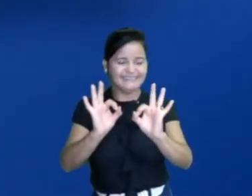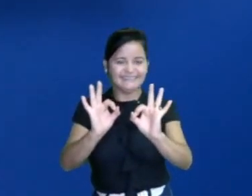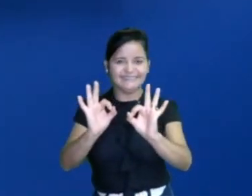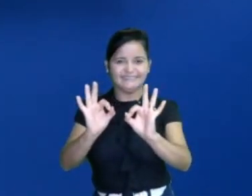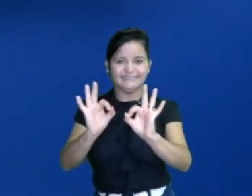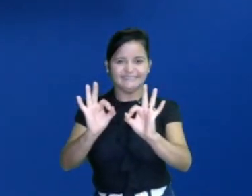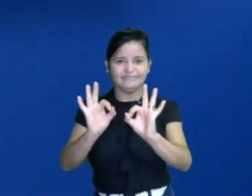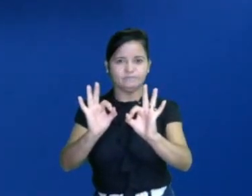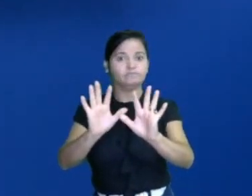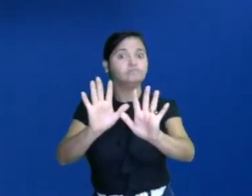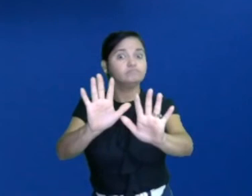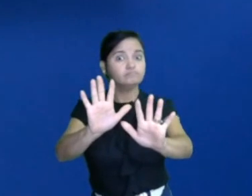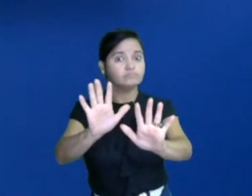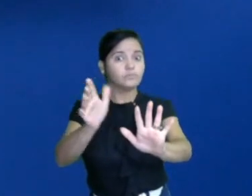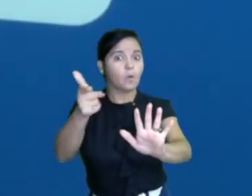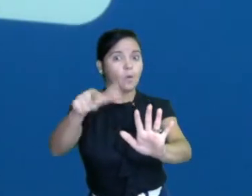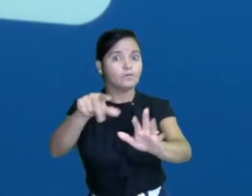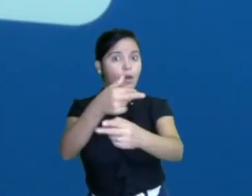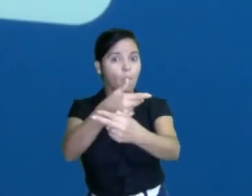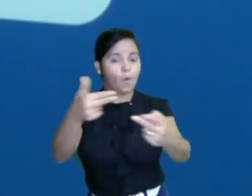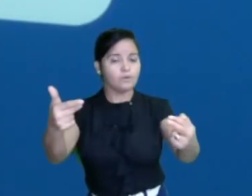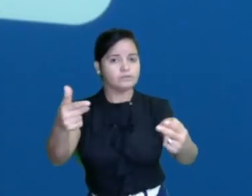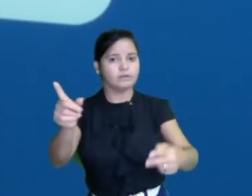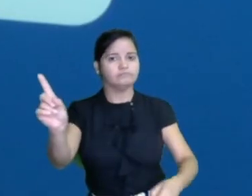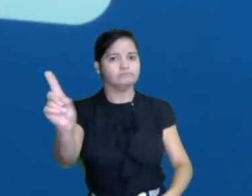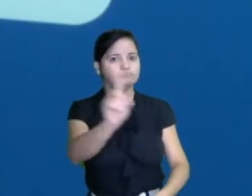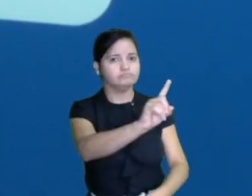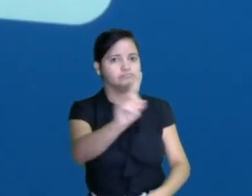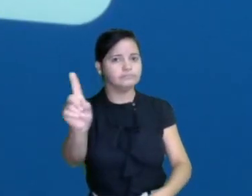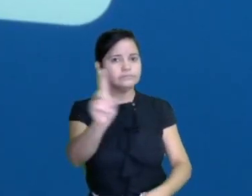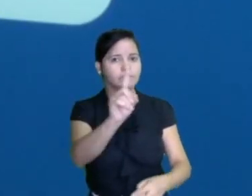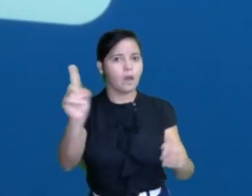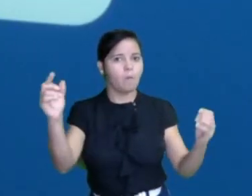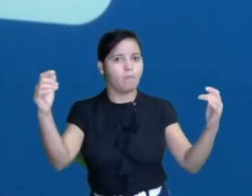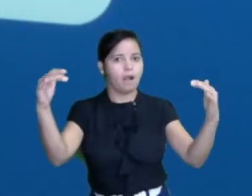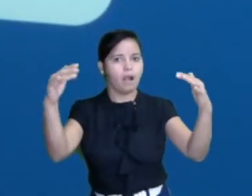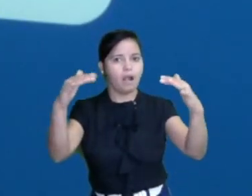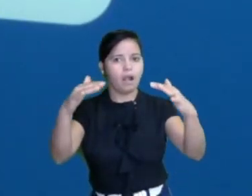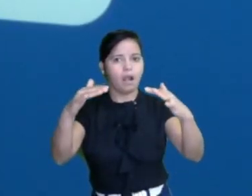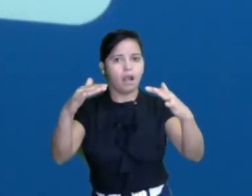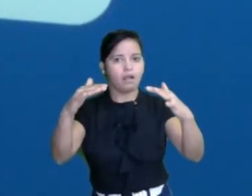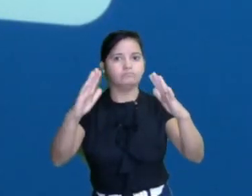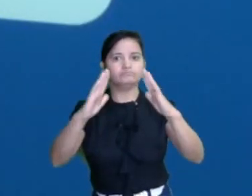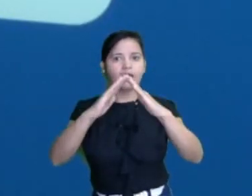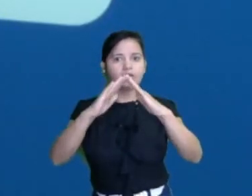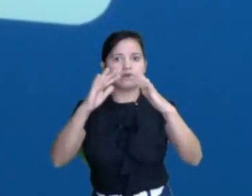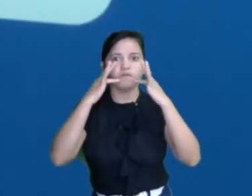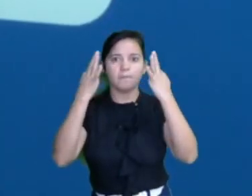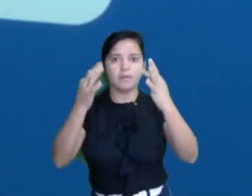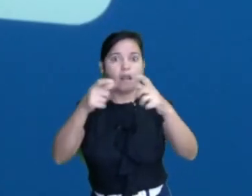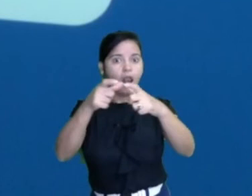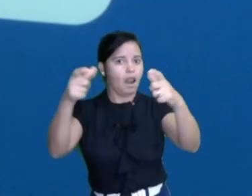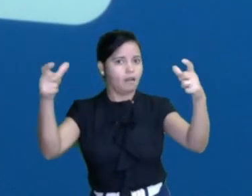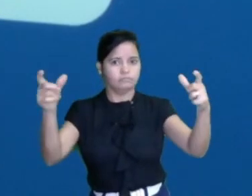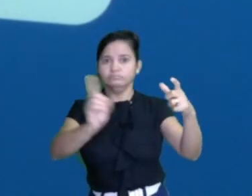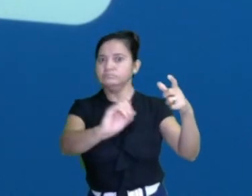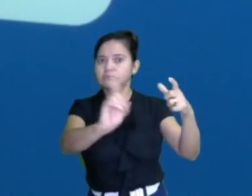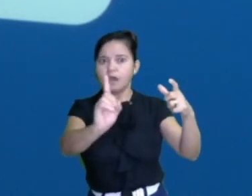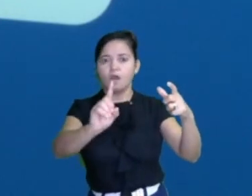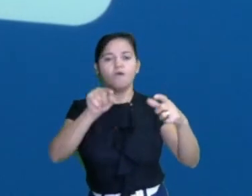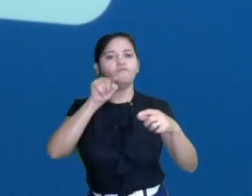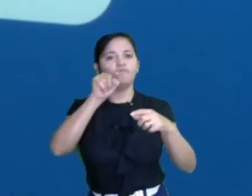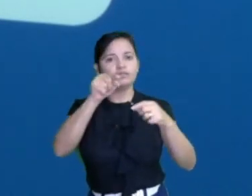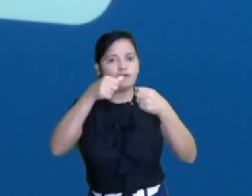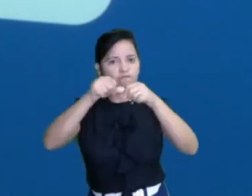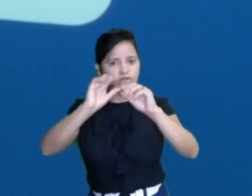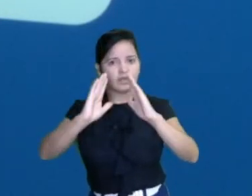Outra coisa, pessoal. Não vai aglomerar. A família é grande, mas você tem que ficar só